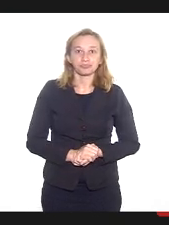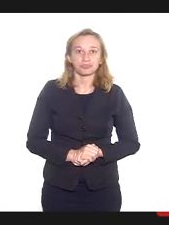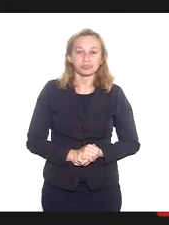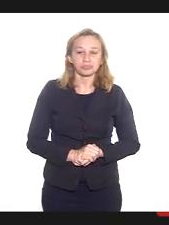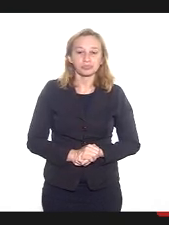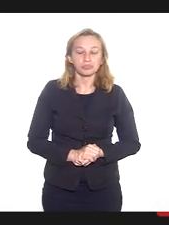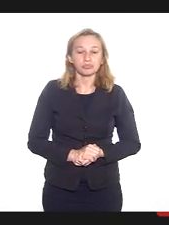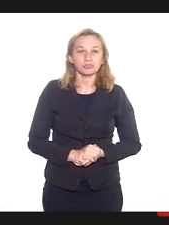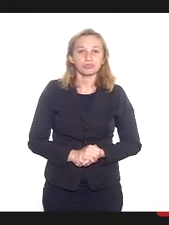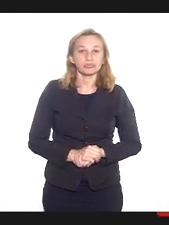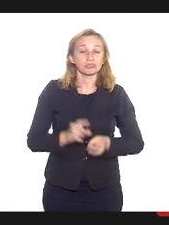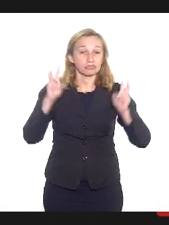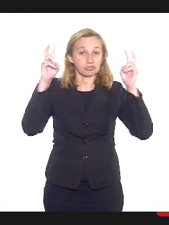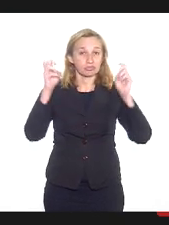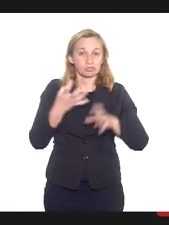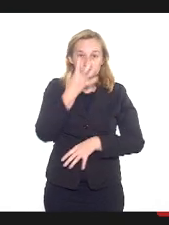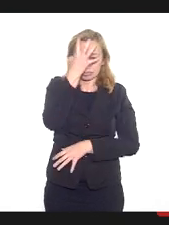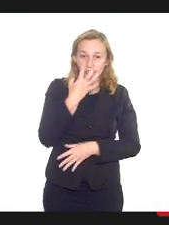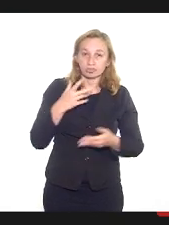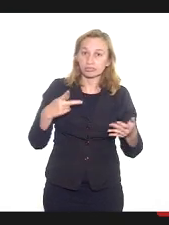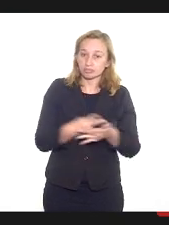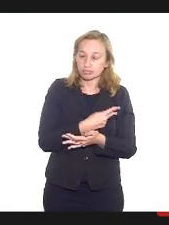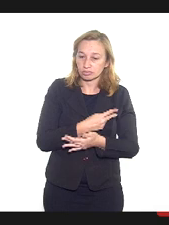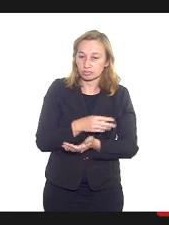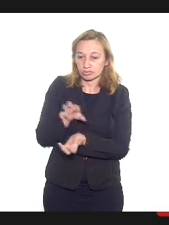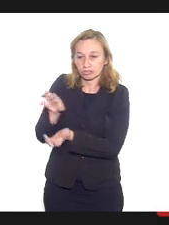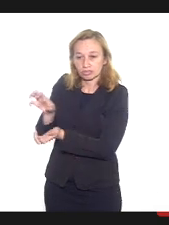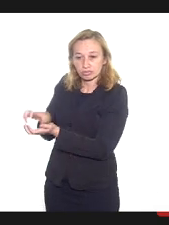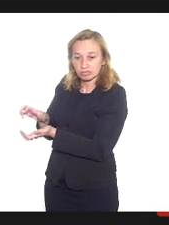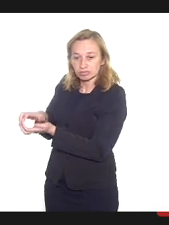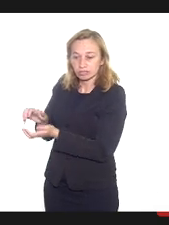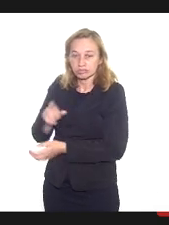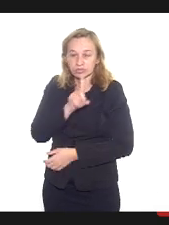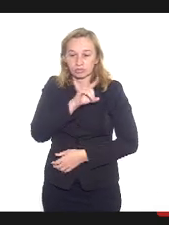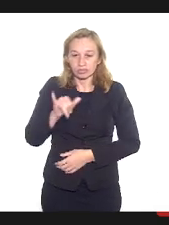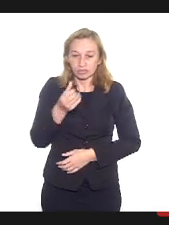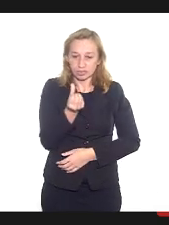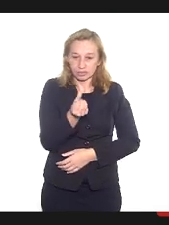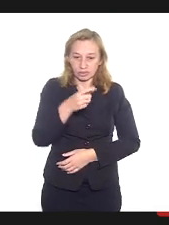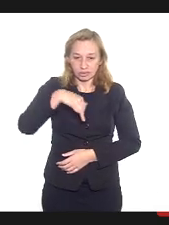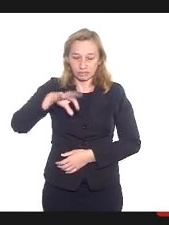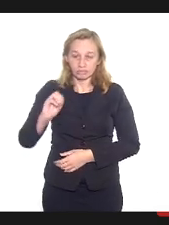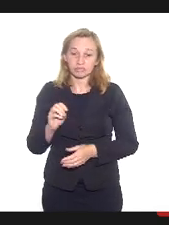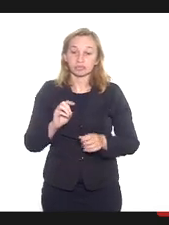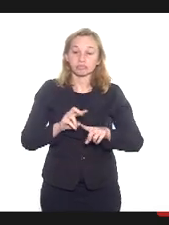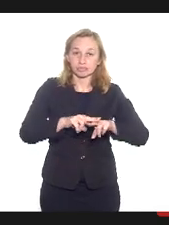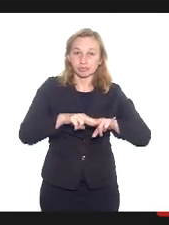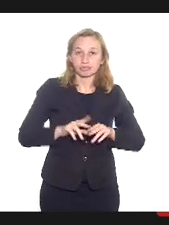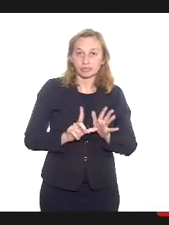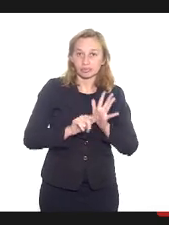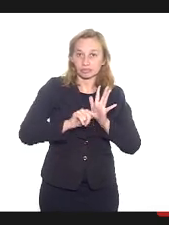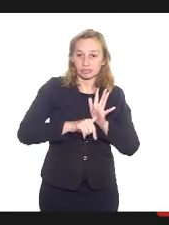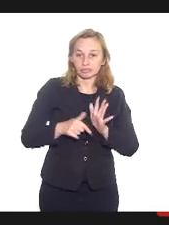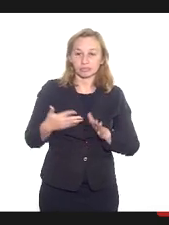daquela situação gravíssima que aconteceu no Jacarezinho no dia 6 de maio, por isso me atrasei para entrar aqui e faço aqui a minha justificativa,